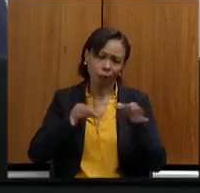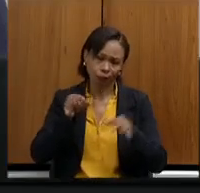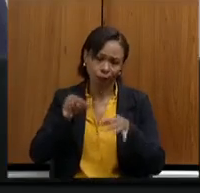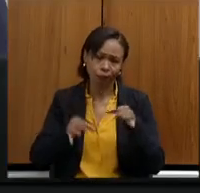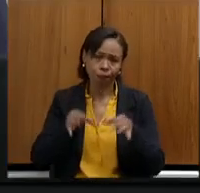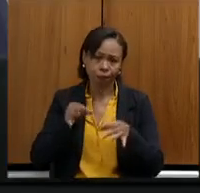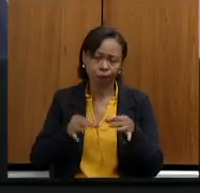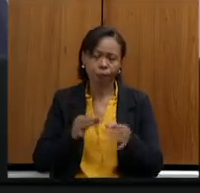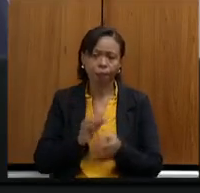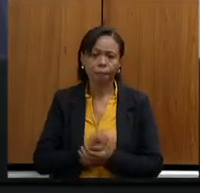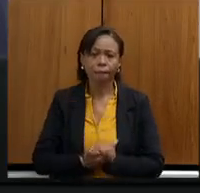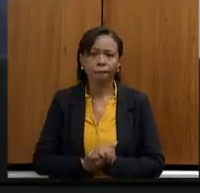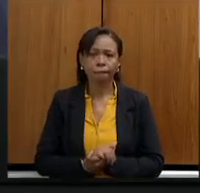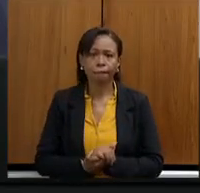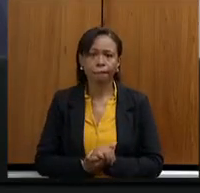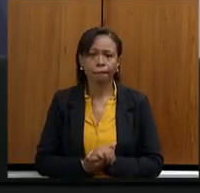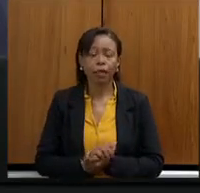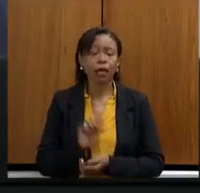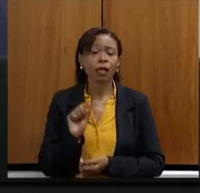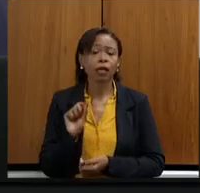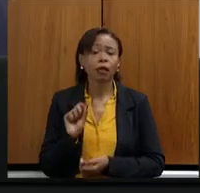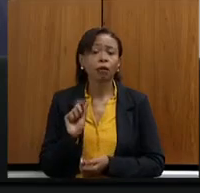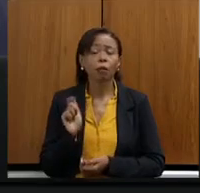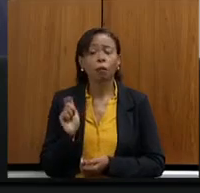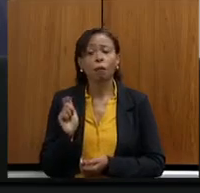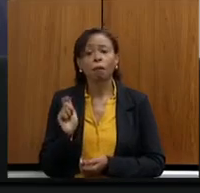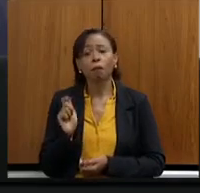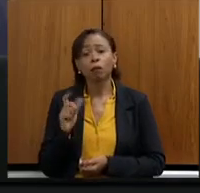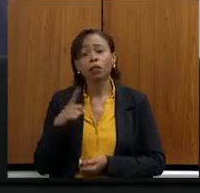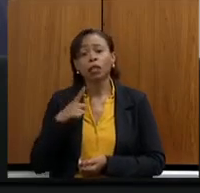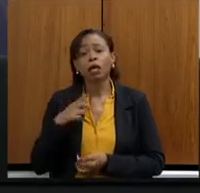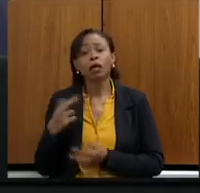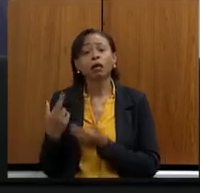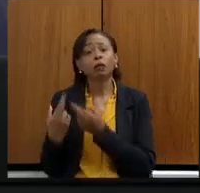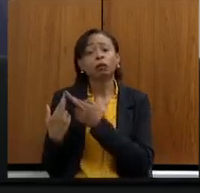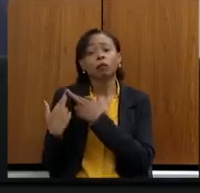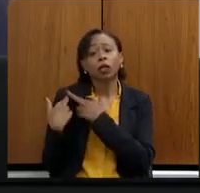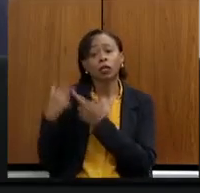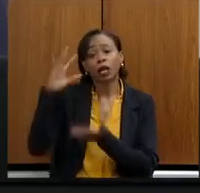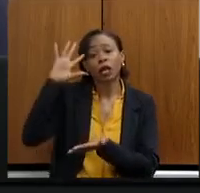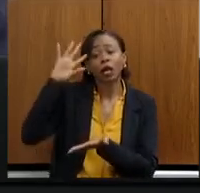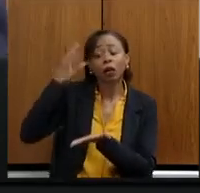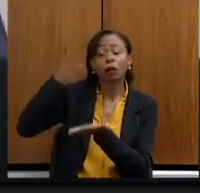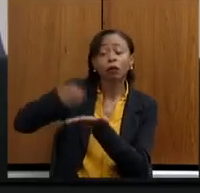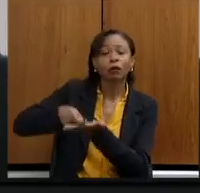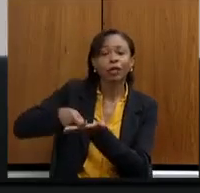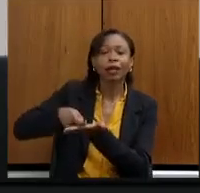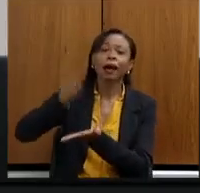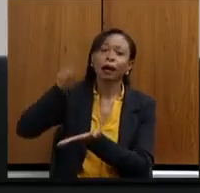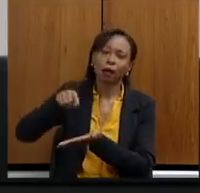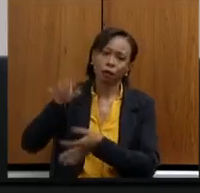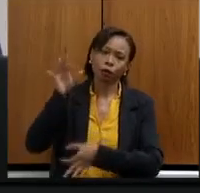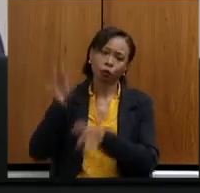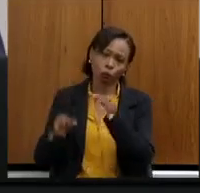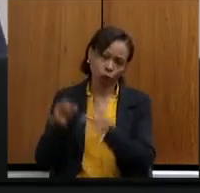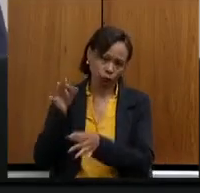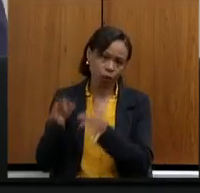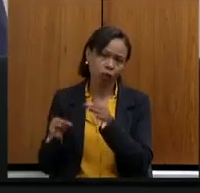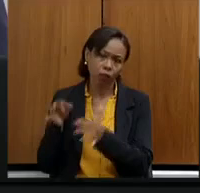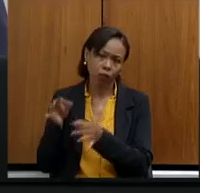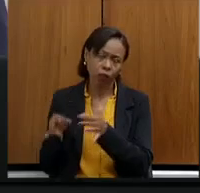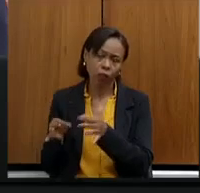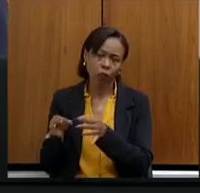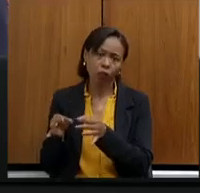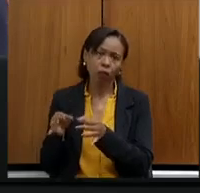e quem pode passar, quem tem o poder de decisão, que é a justiça, eu estou falando nem em